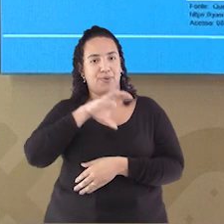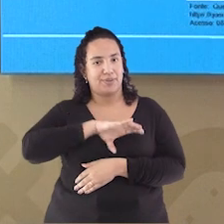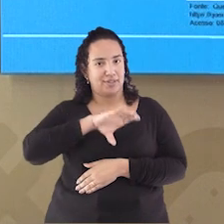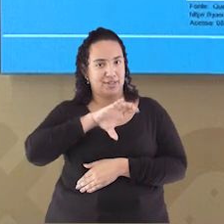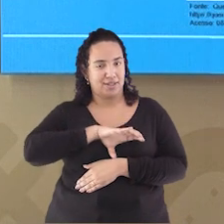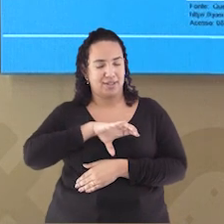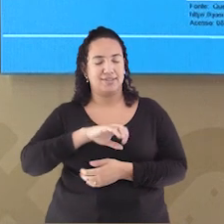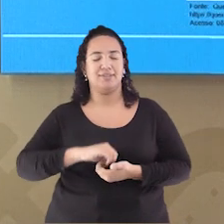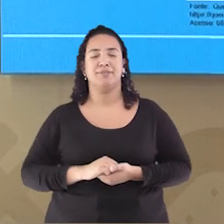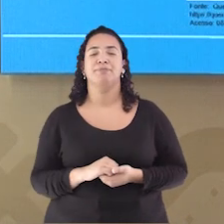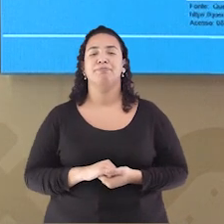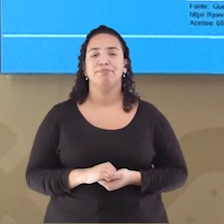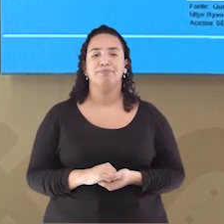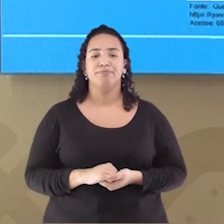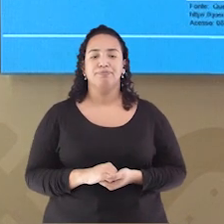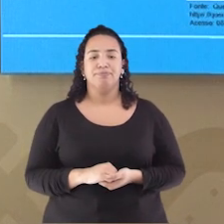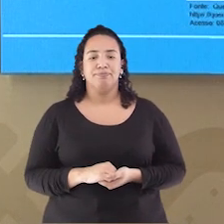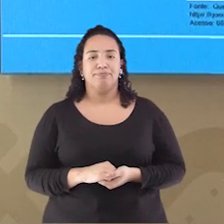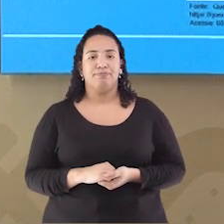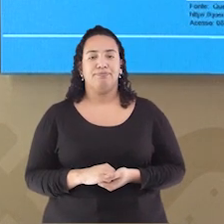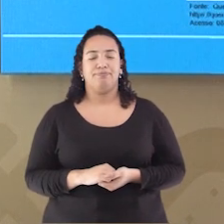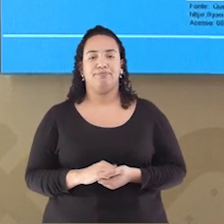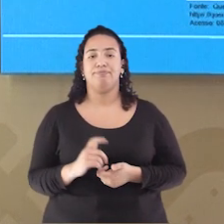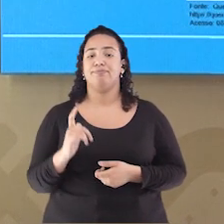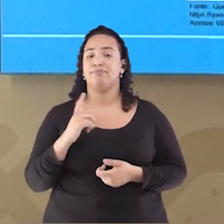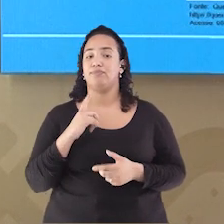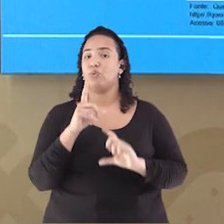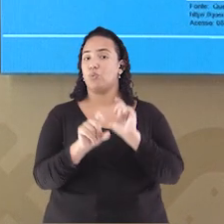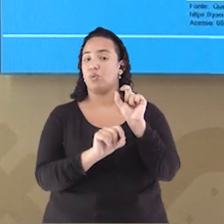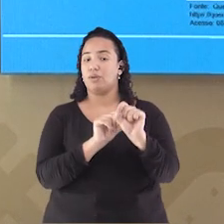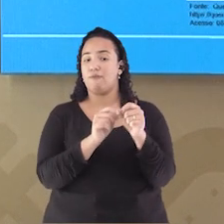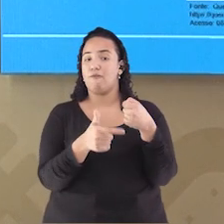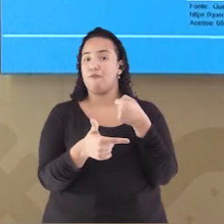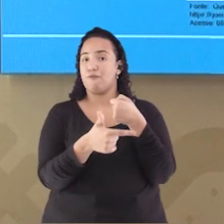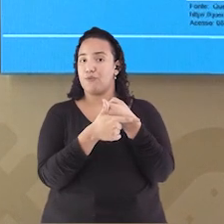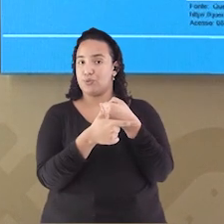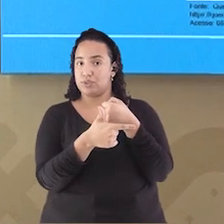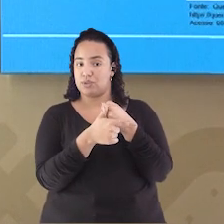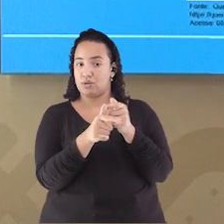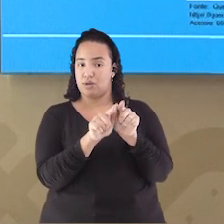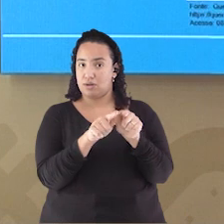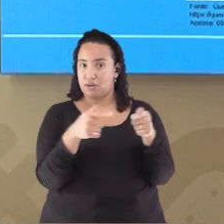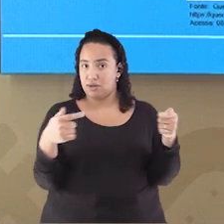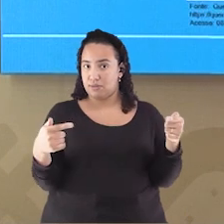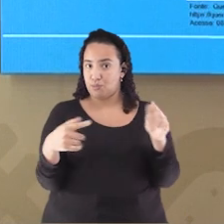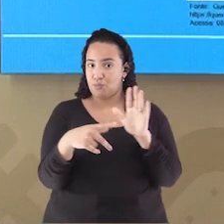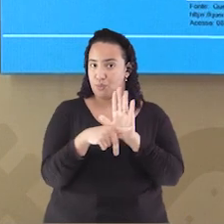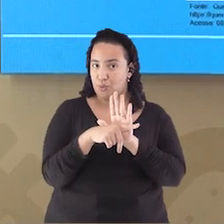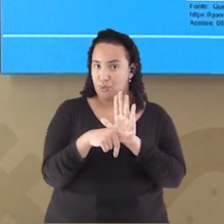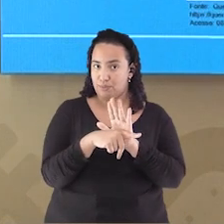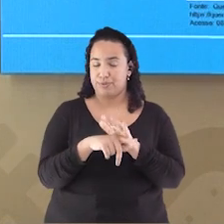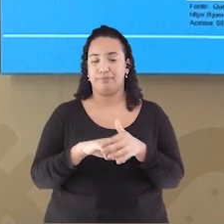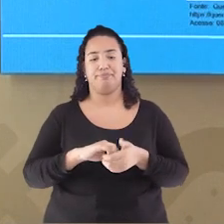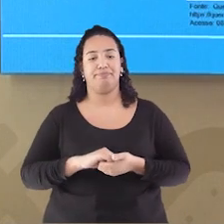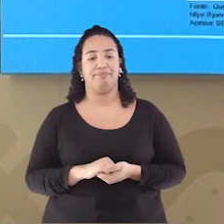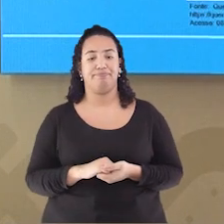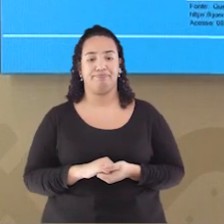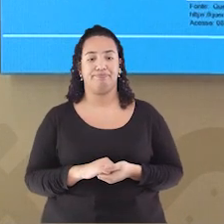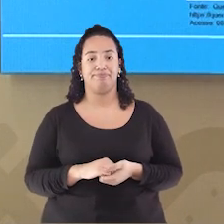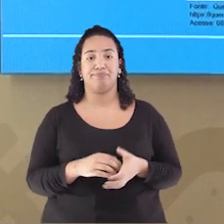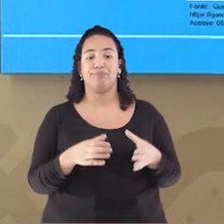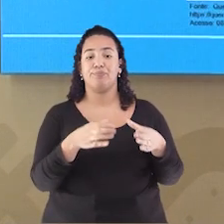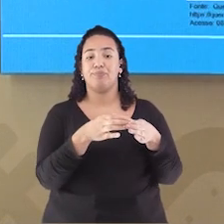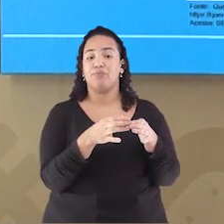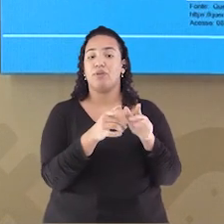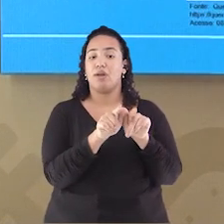palavras se organizam Tendo em conta As suas funções gramaticais Classe